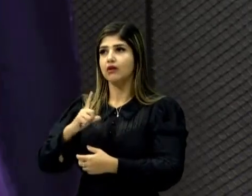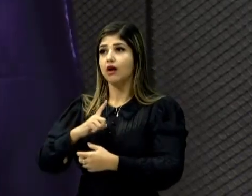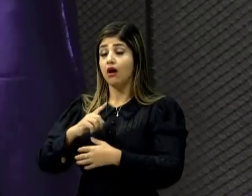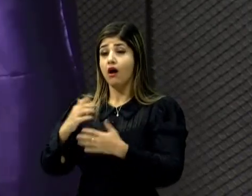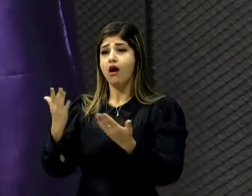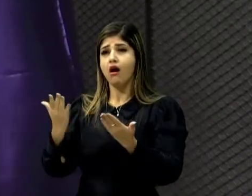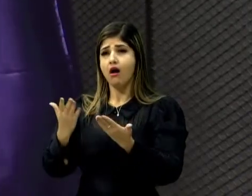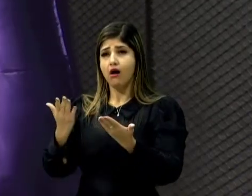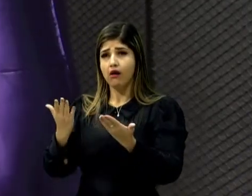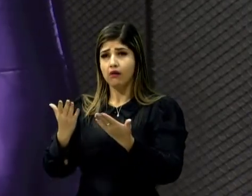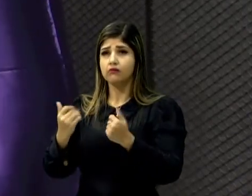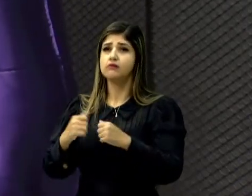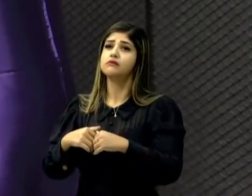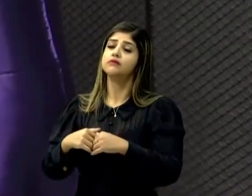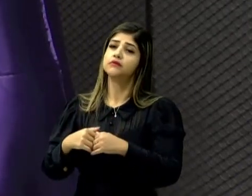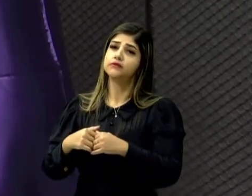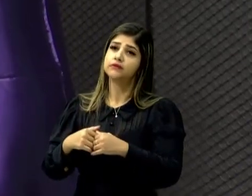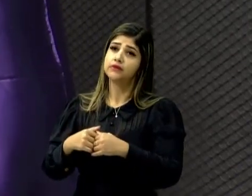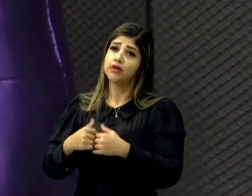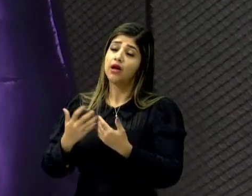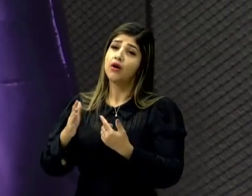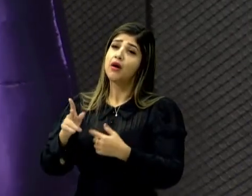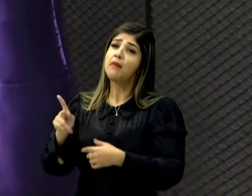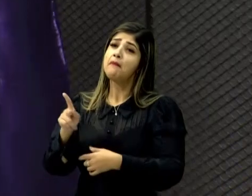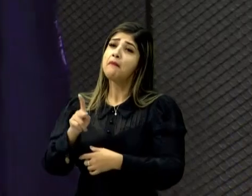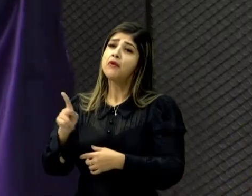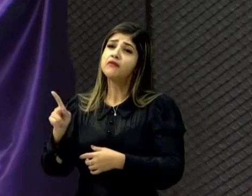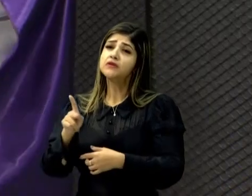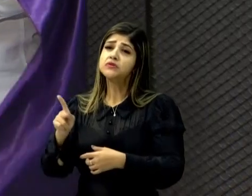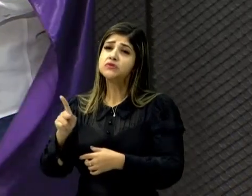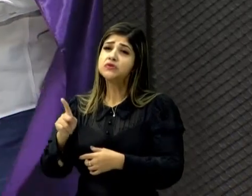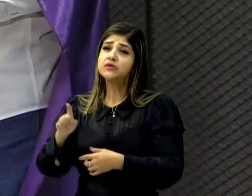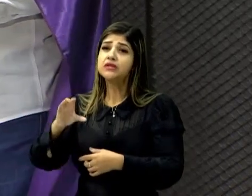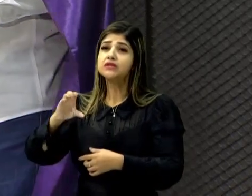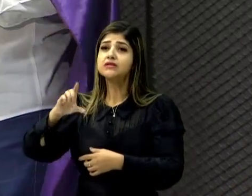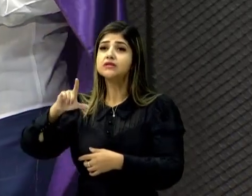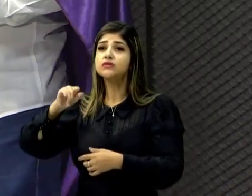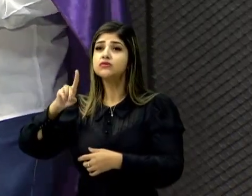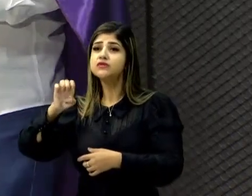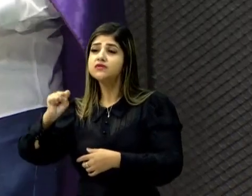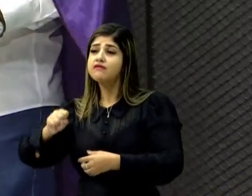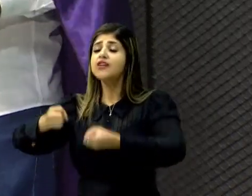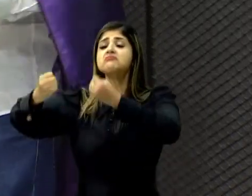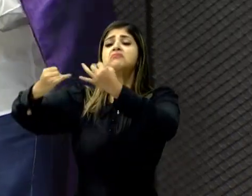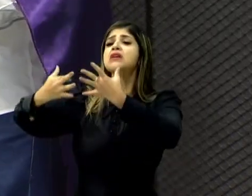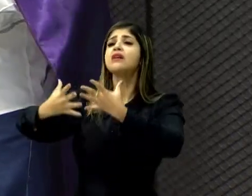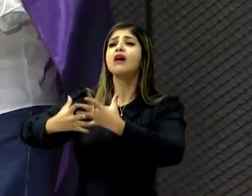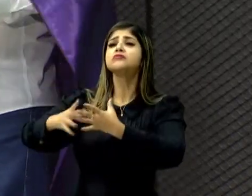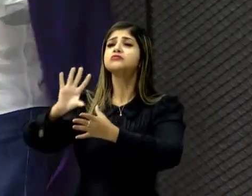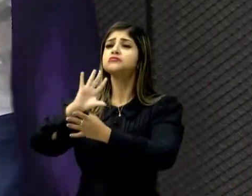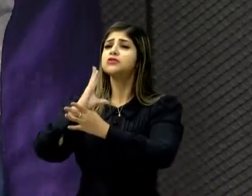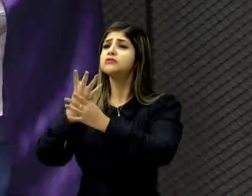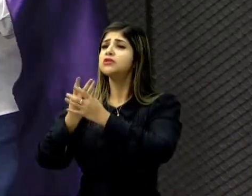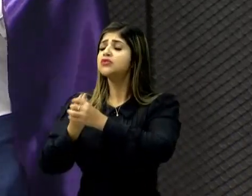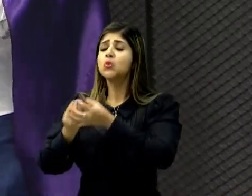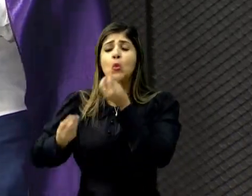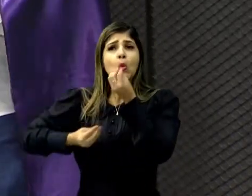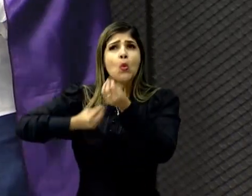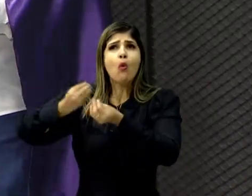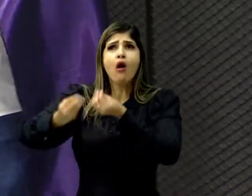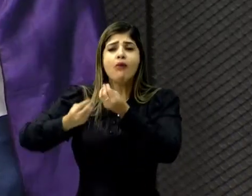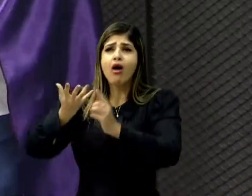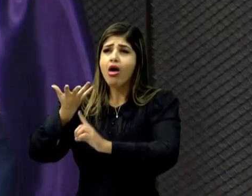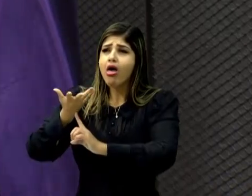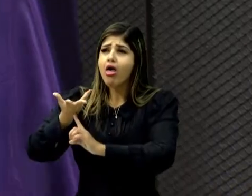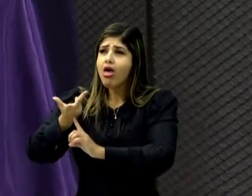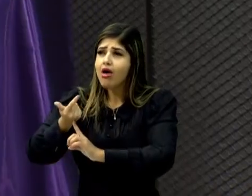Agora eu vou passar a vez para a professora Sildes, que vai falar um pouquinho mais sobre o meio ambiente e como a gente pode fazer arte